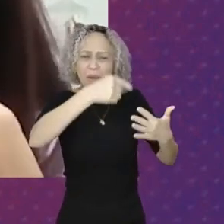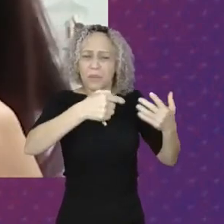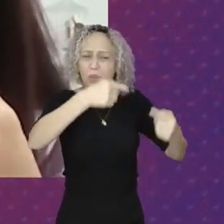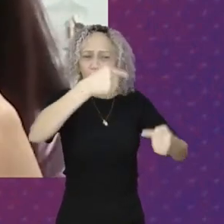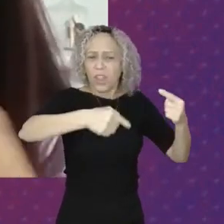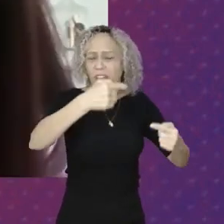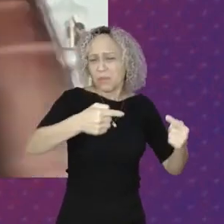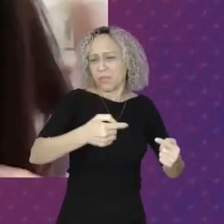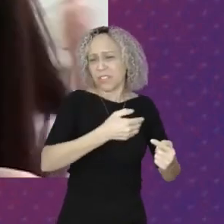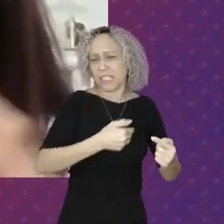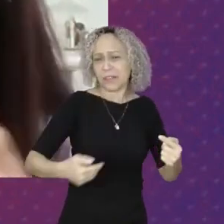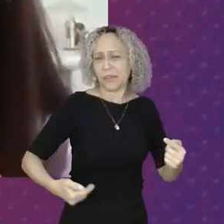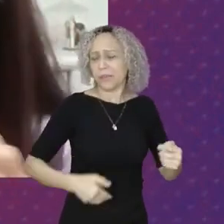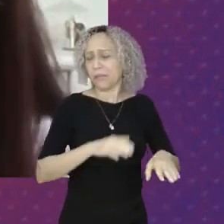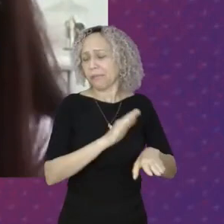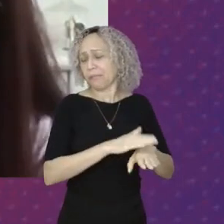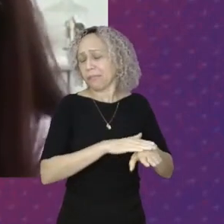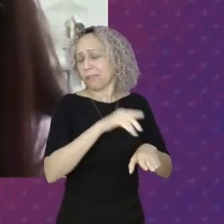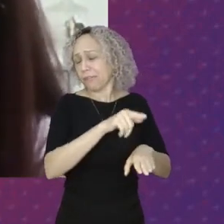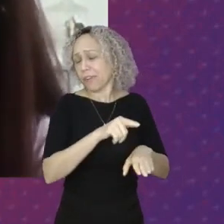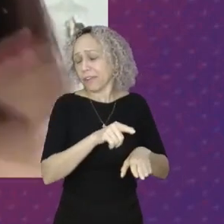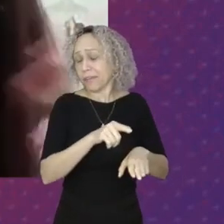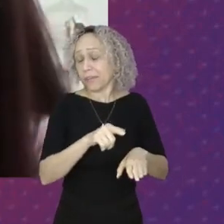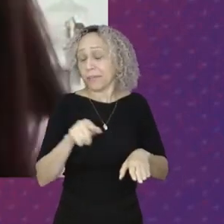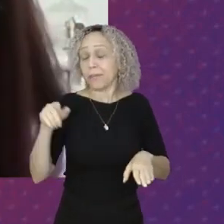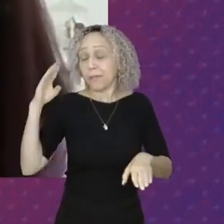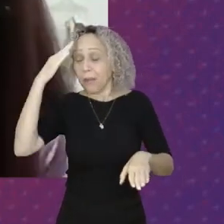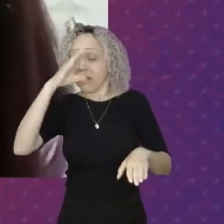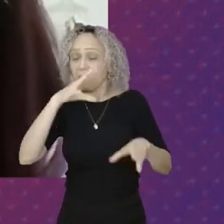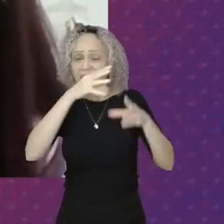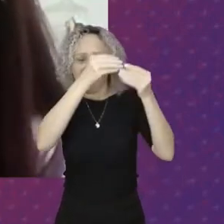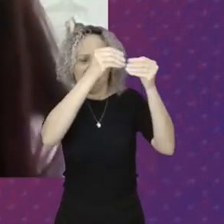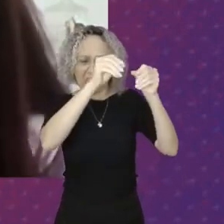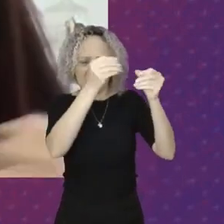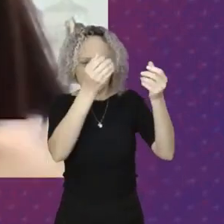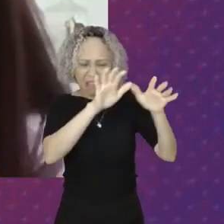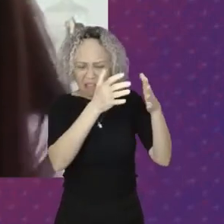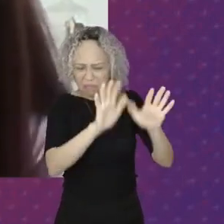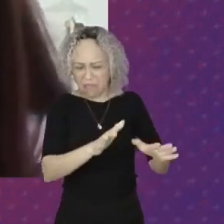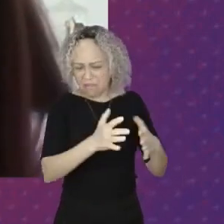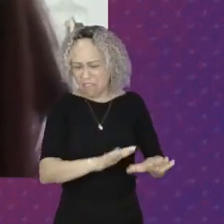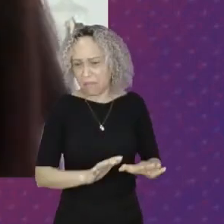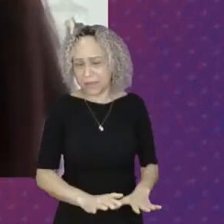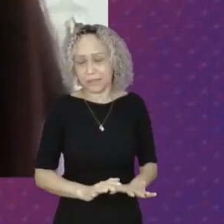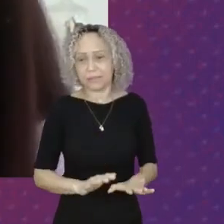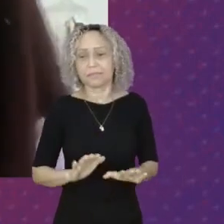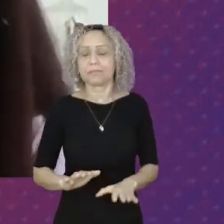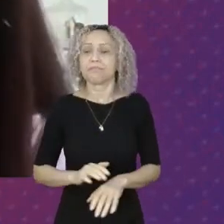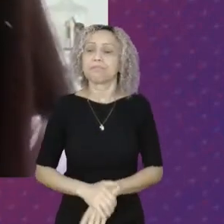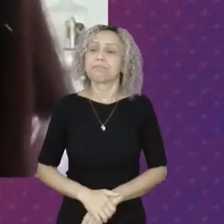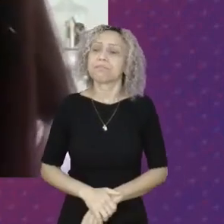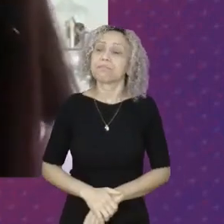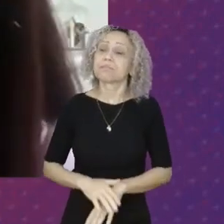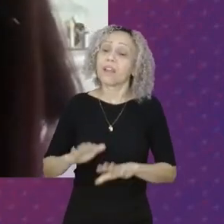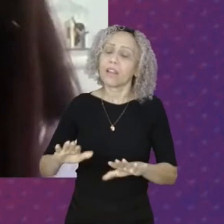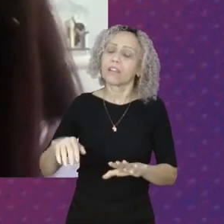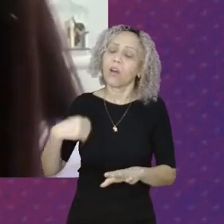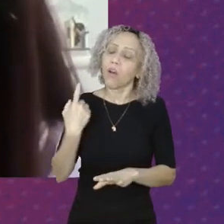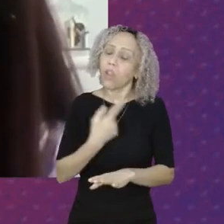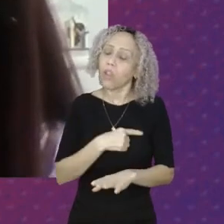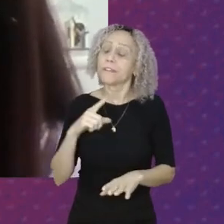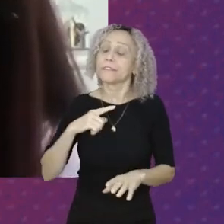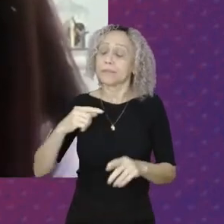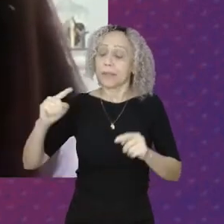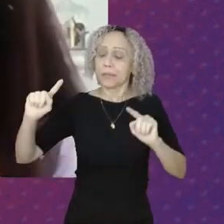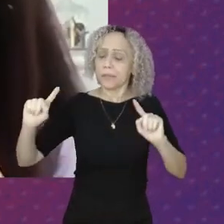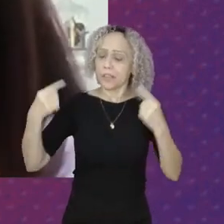Abordar Um brevíssimo Panorama Do Brasil Que o governo Anterior deixou Para identificar Algumas pistas Dos desafios Que temos